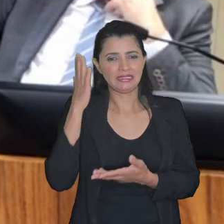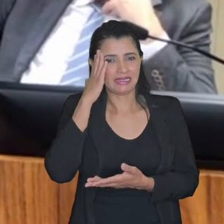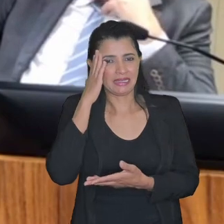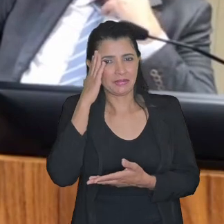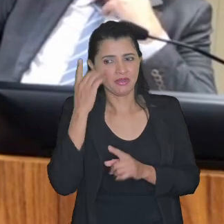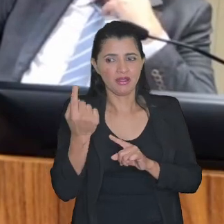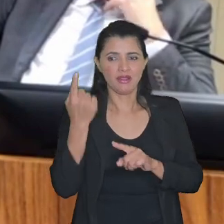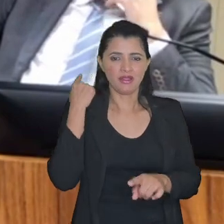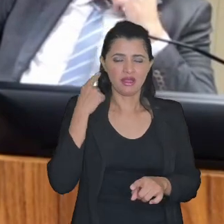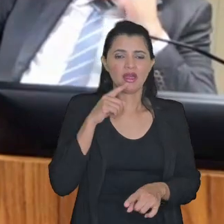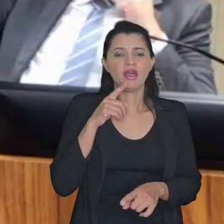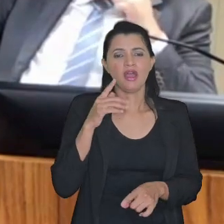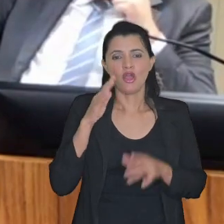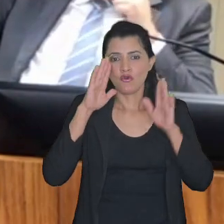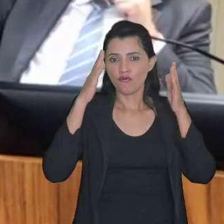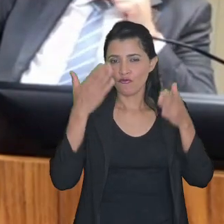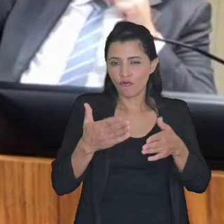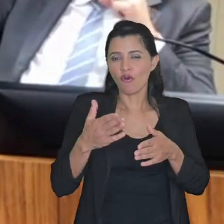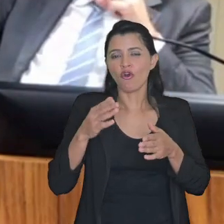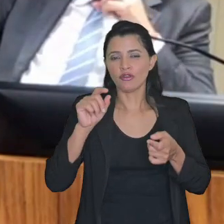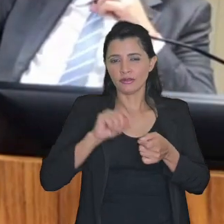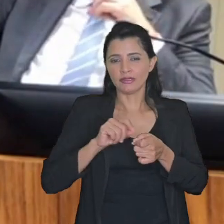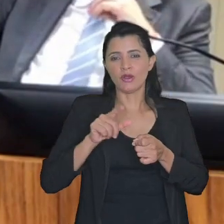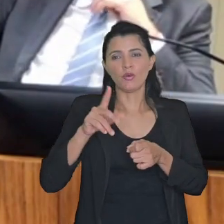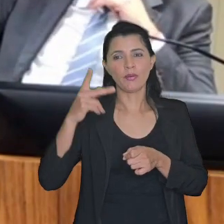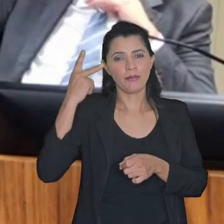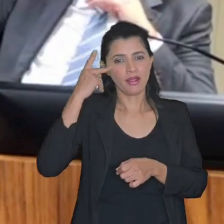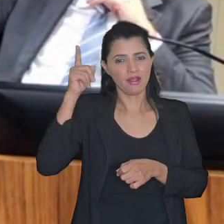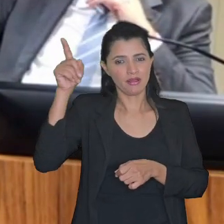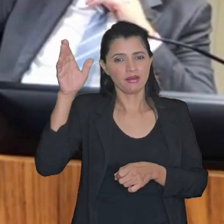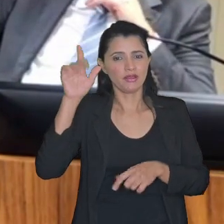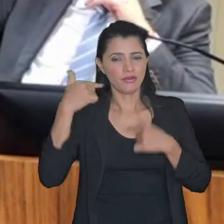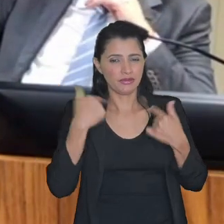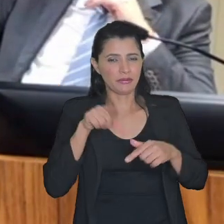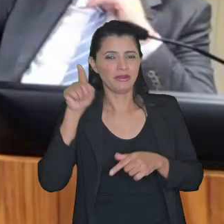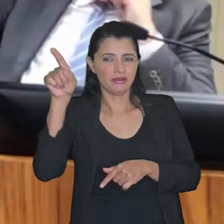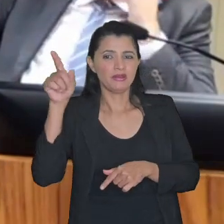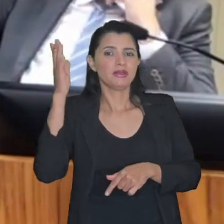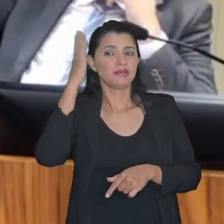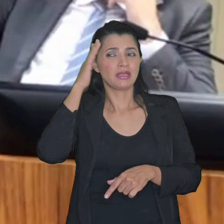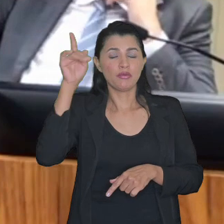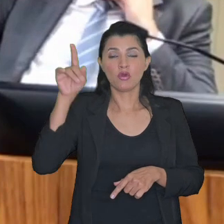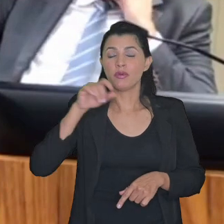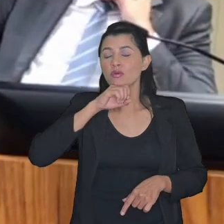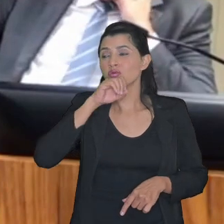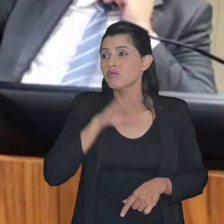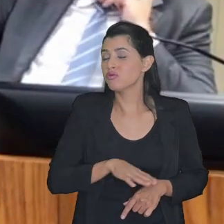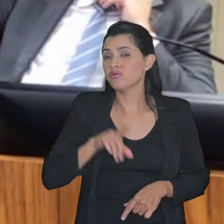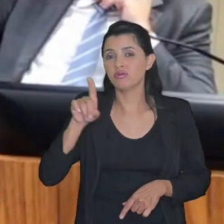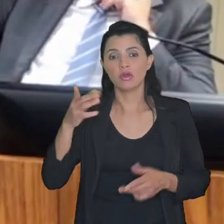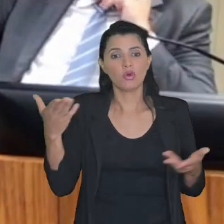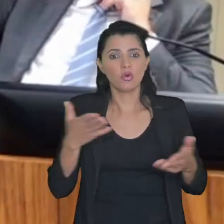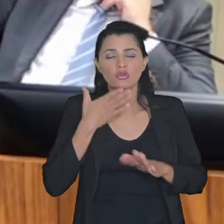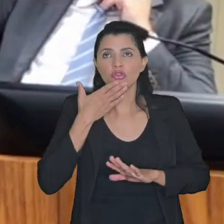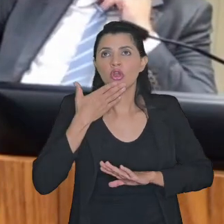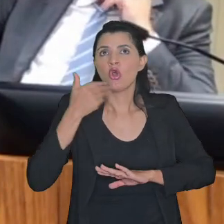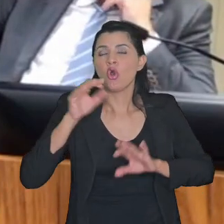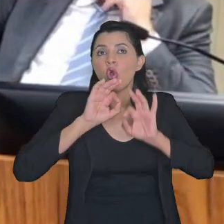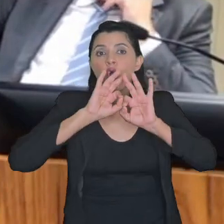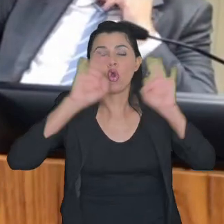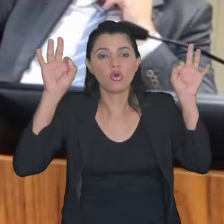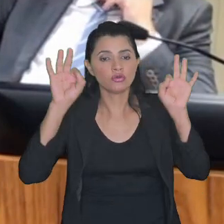lá no Fórum de Execução antes de Ribeirão trabalhava lá sabe do show de horrores que era aquilo hoje é um paraíso